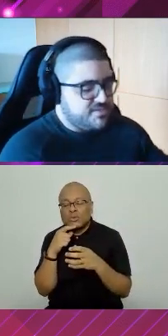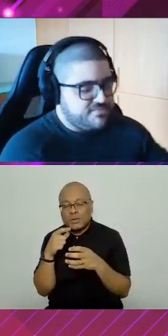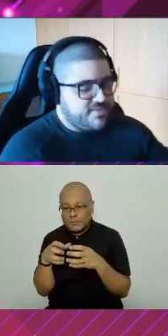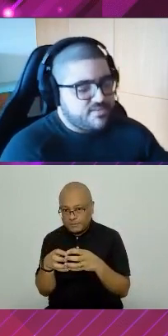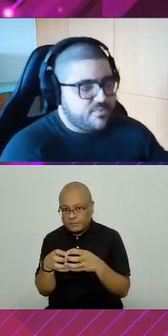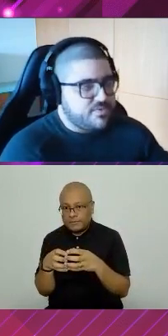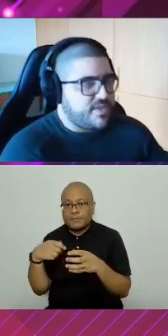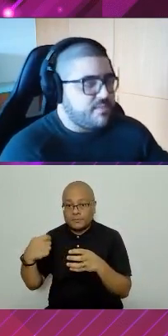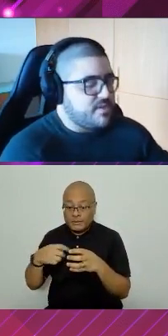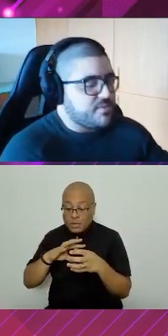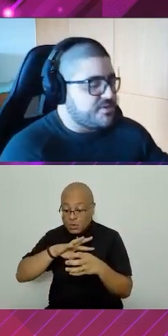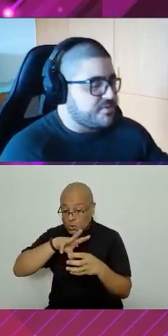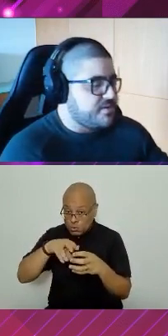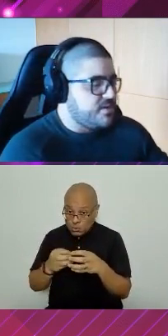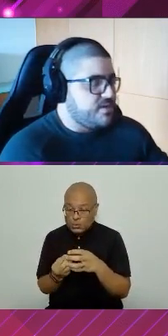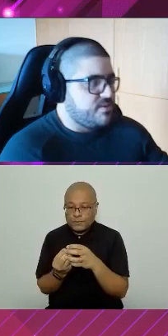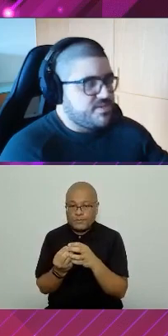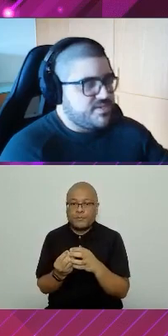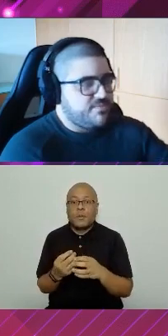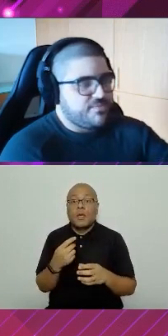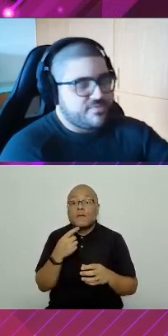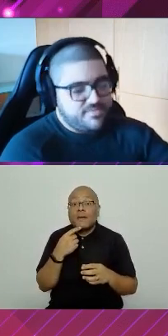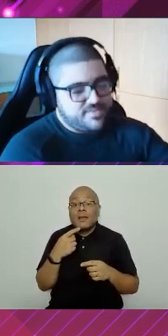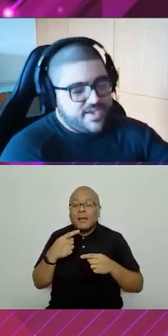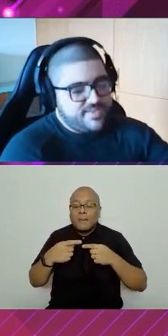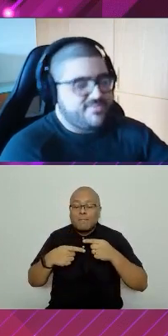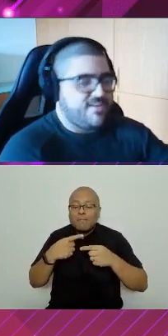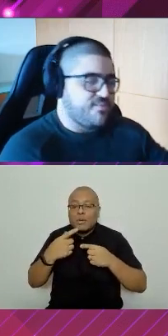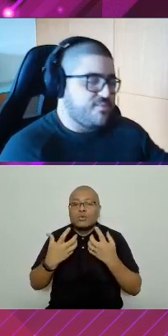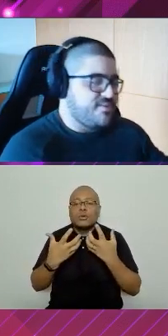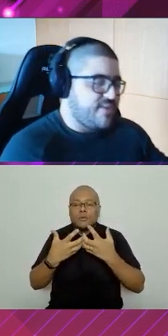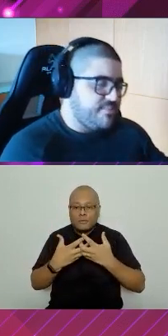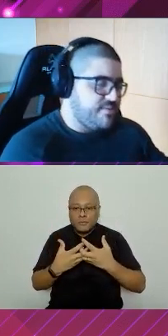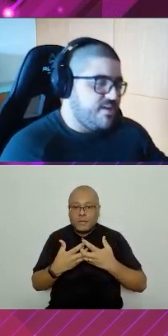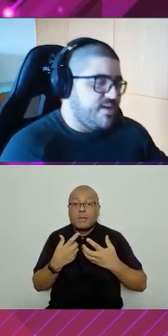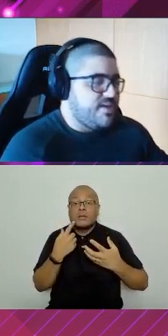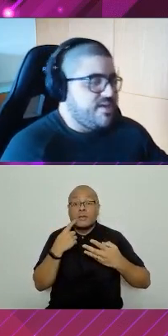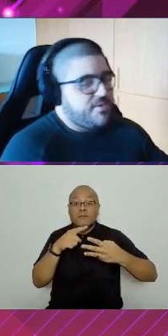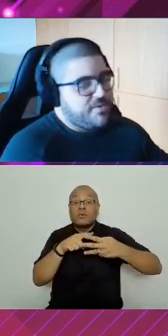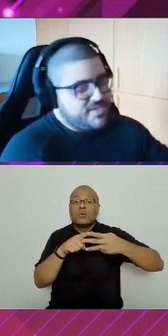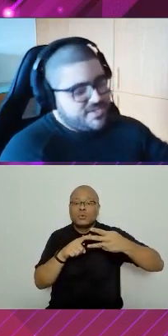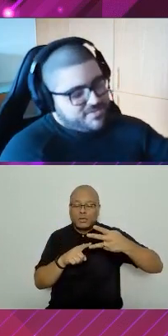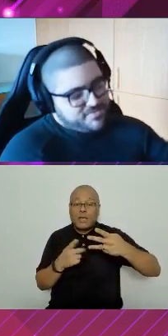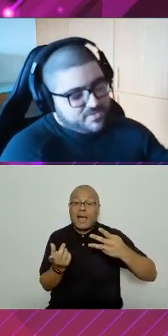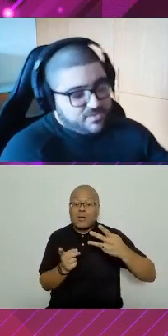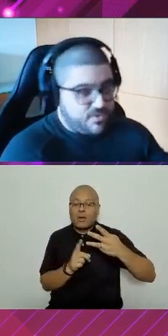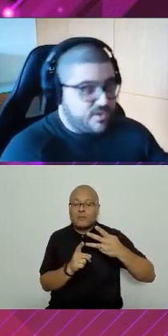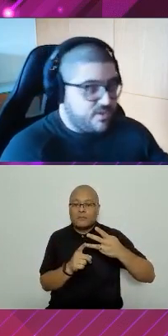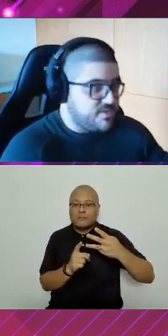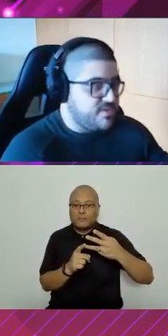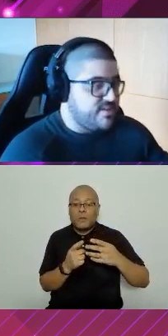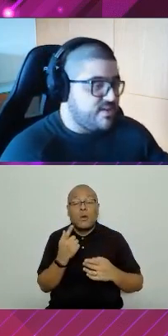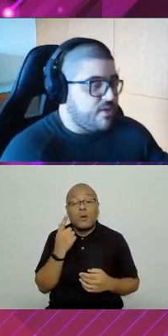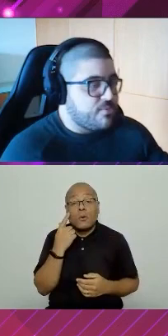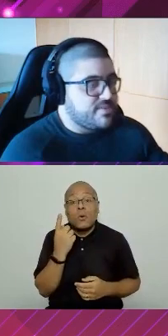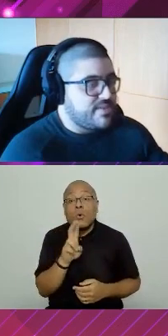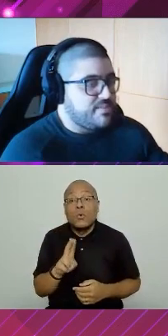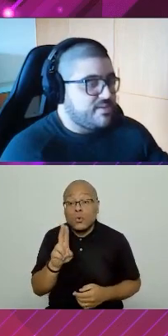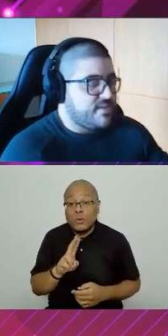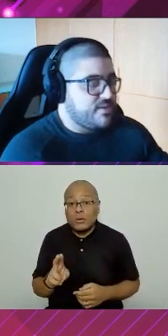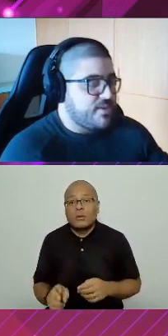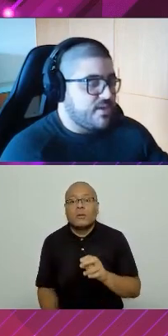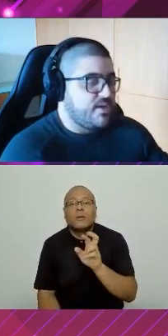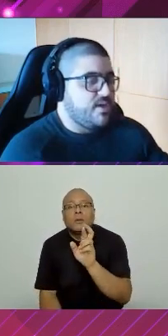gente faz a build time integration. Então, a gente já viu o server-side, já viu o build time, e agora a gente vai ver o que foi a que eu utilizei, que é o